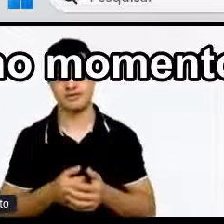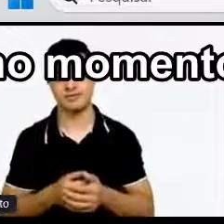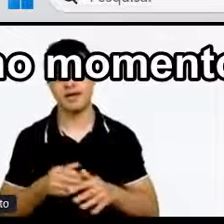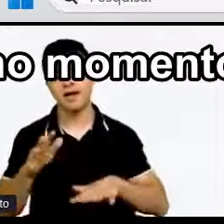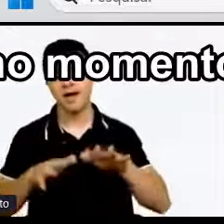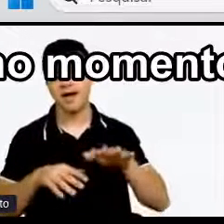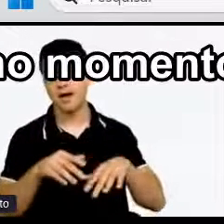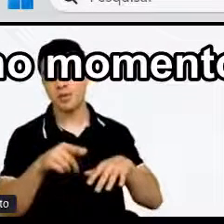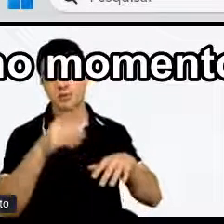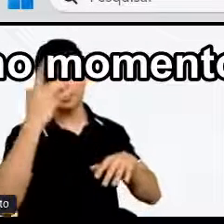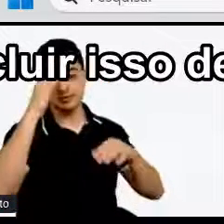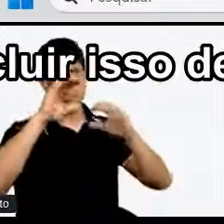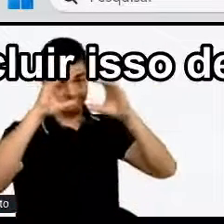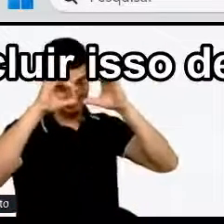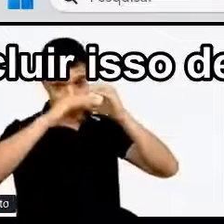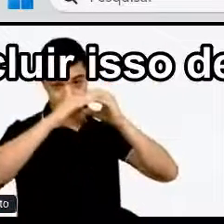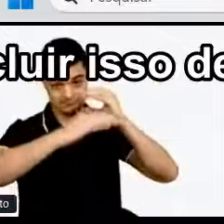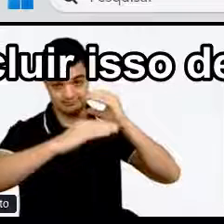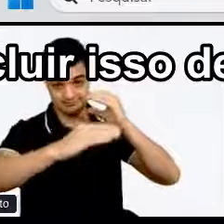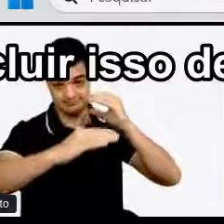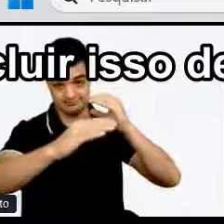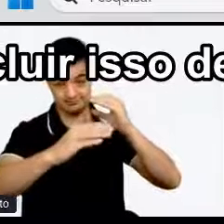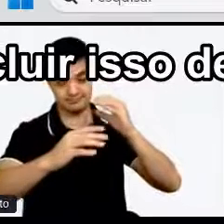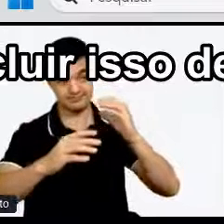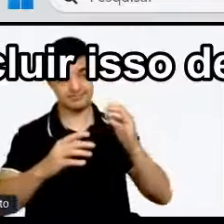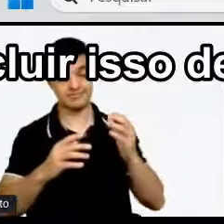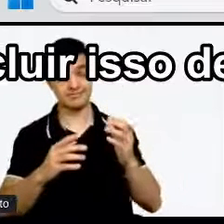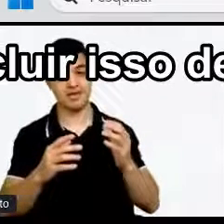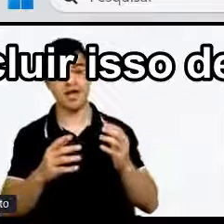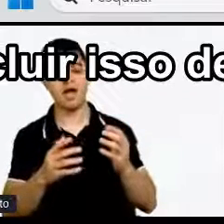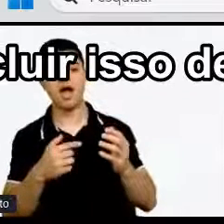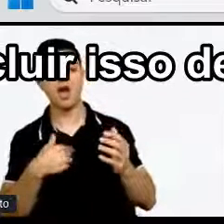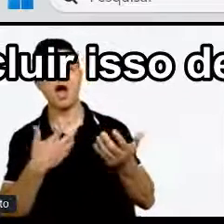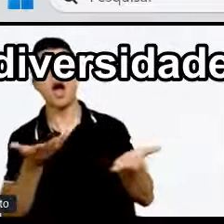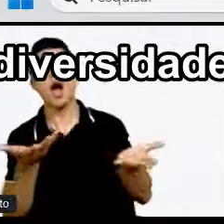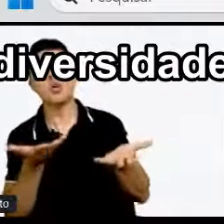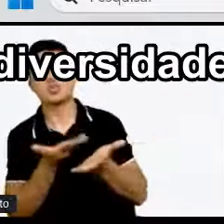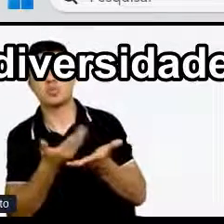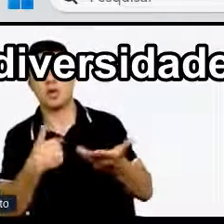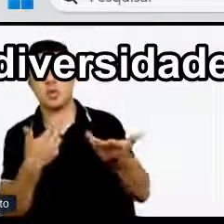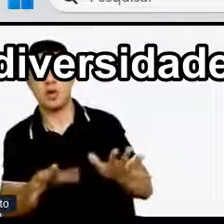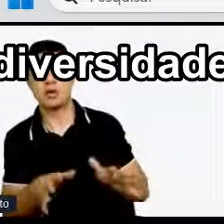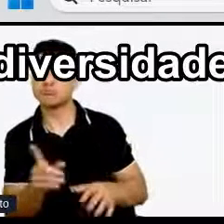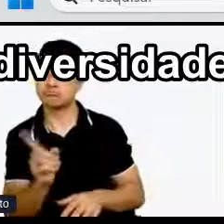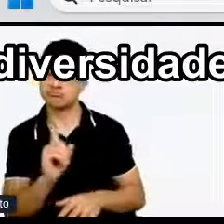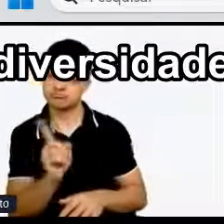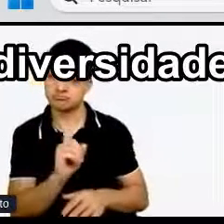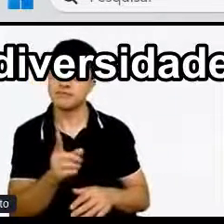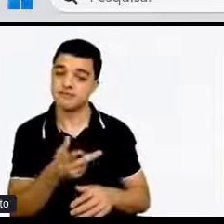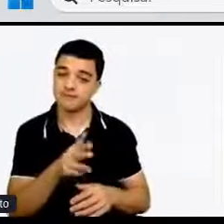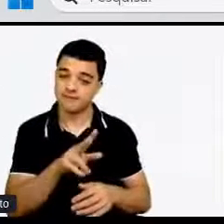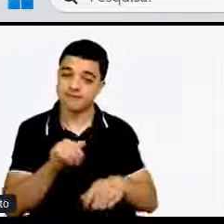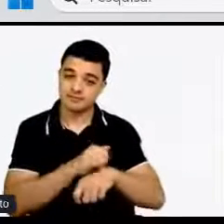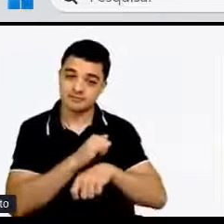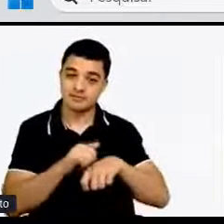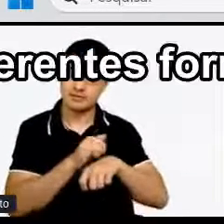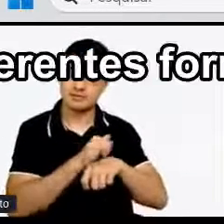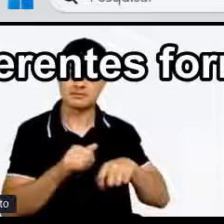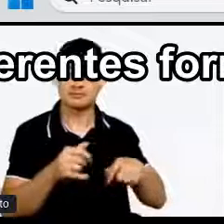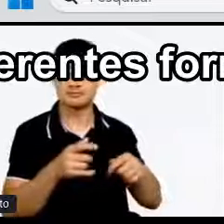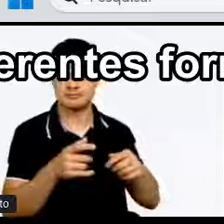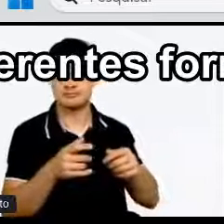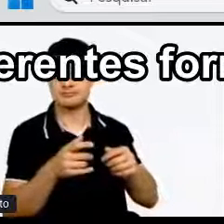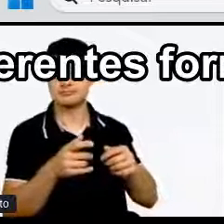neurodiversidade No momento Que tu quer Tu vai ter que incluir isso Dentro de uma estratégia Maior Da diversidade como um todo